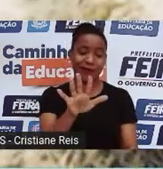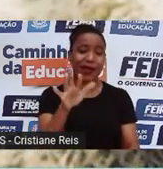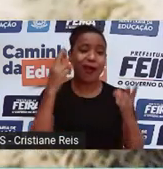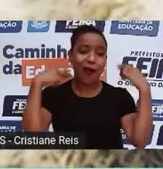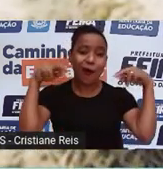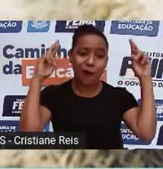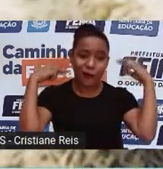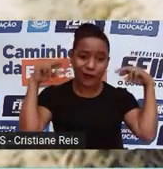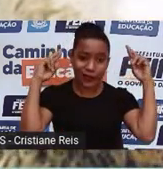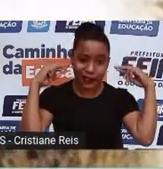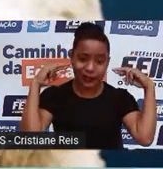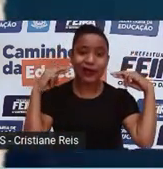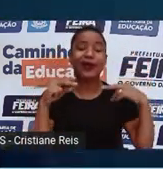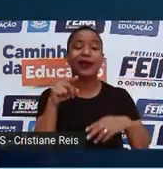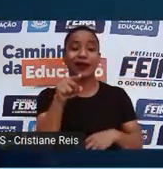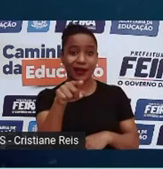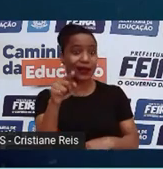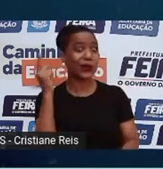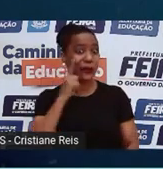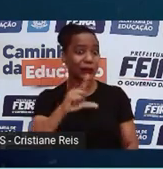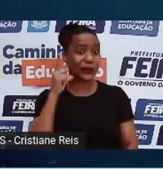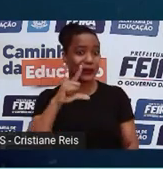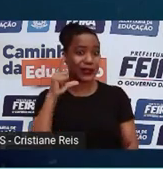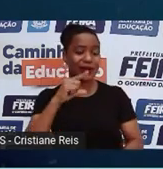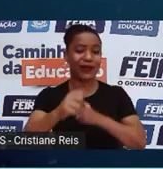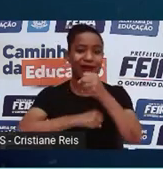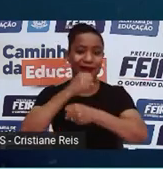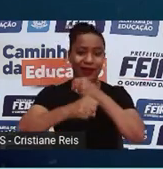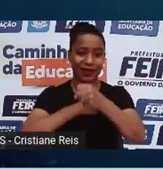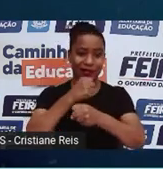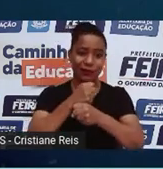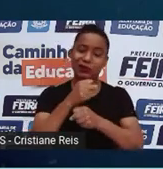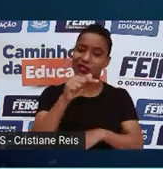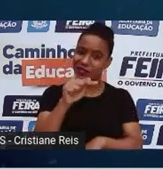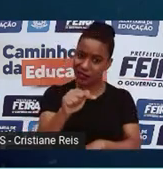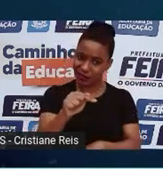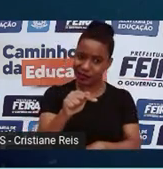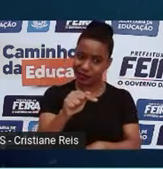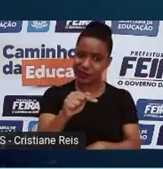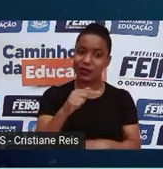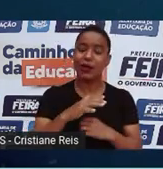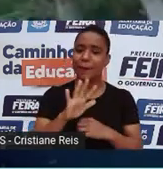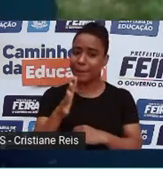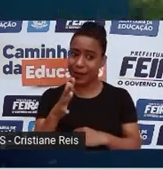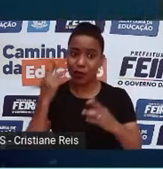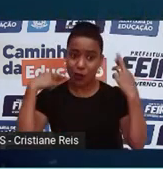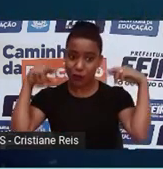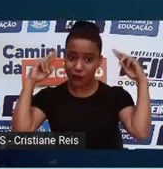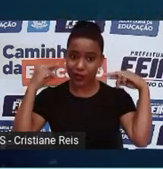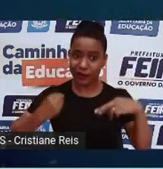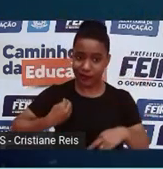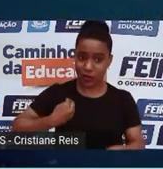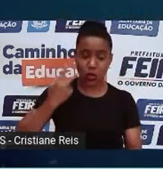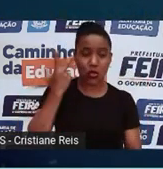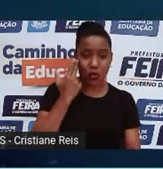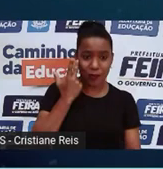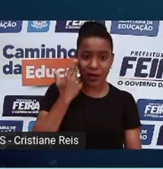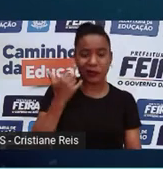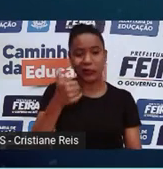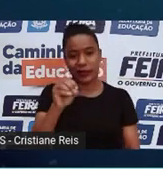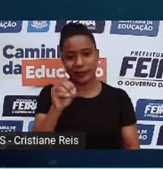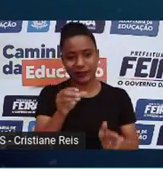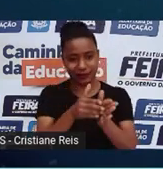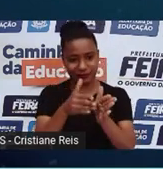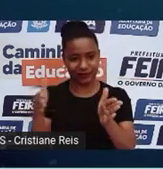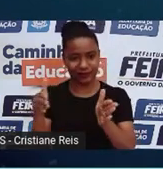vida bem curta se comparado a uma ovelha normal, que pode viver cerca de 10 a 12 anos. Percebeu-se também que a ovelhinha poderia